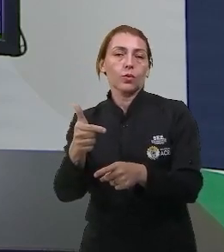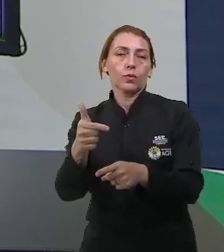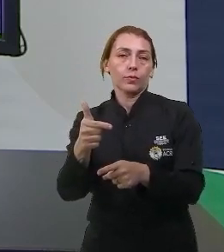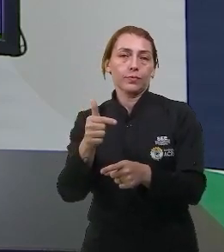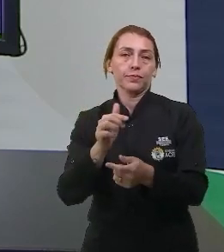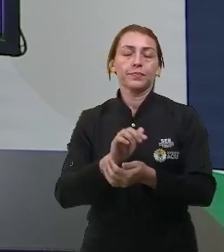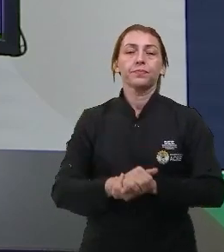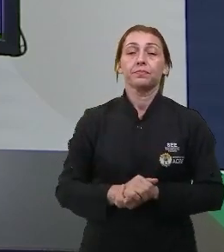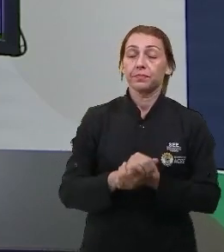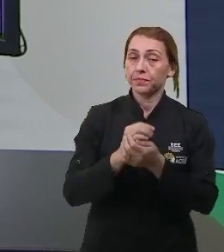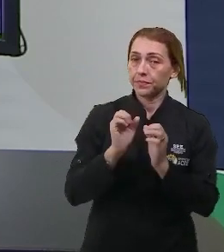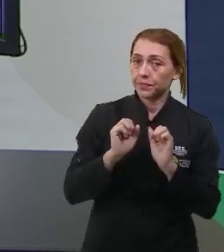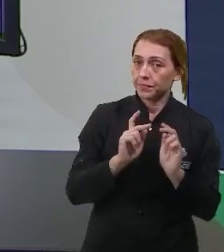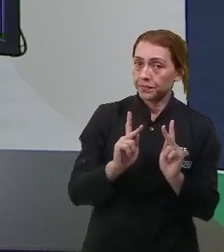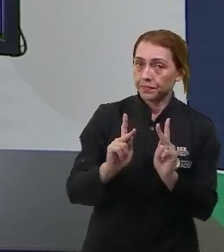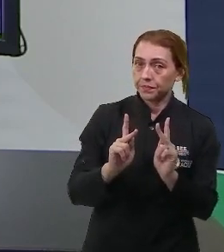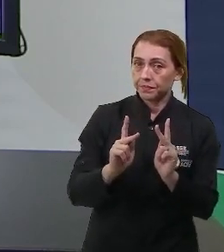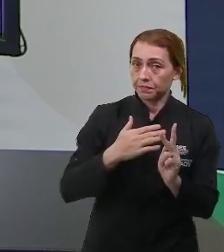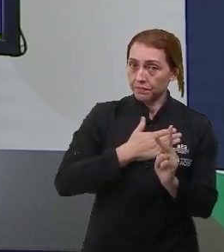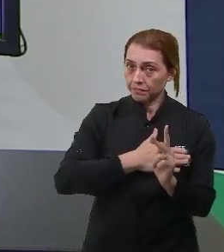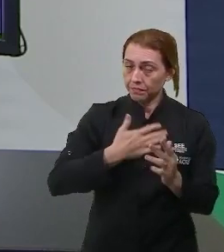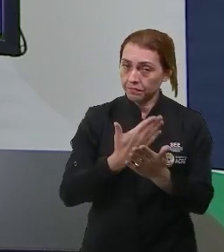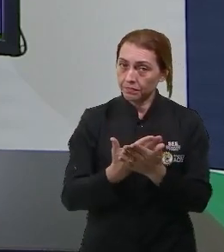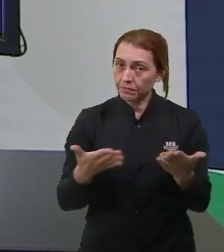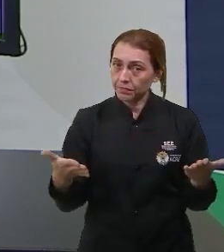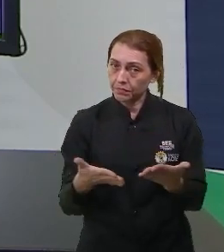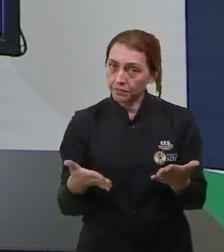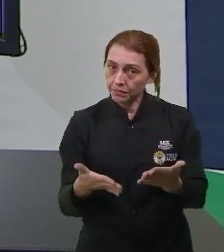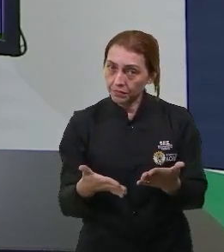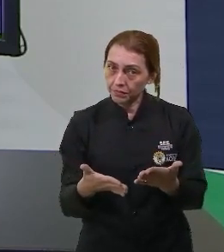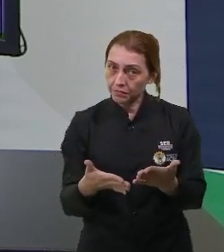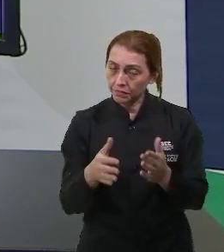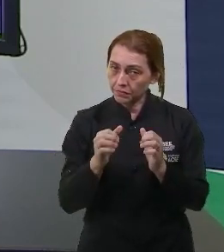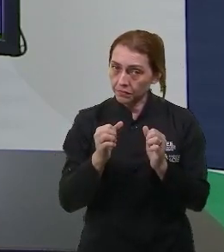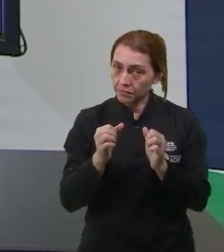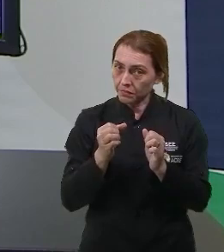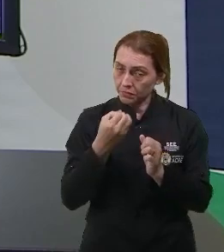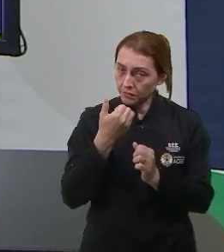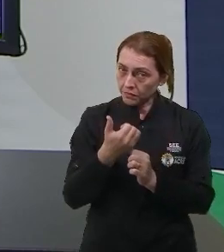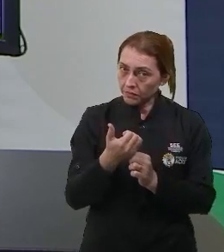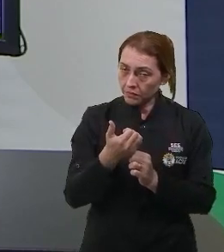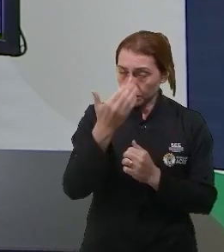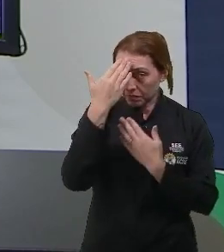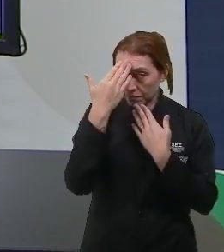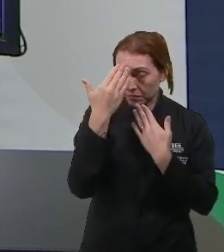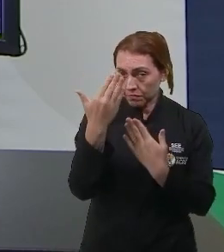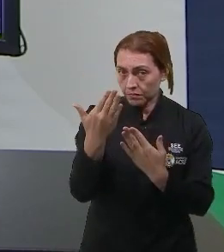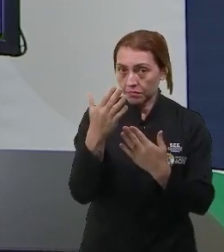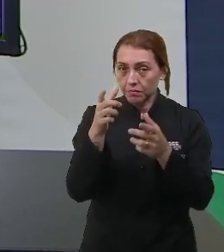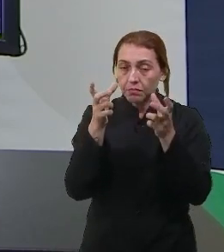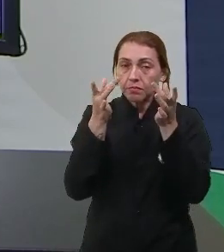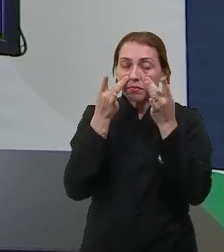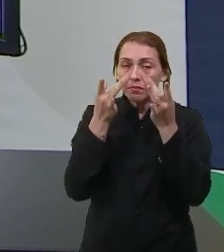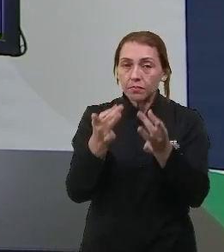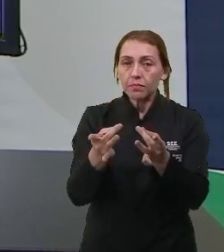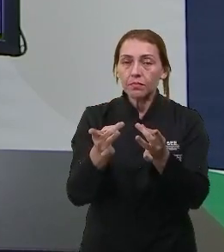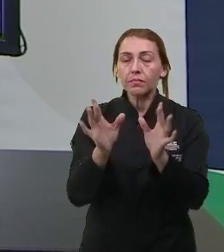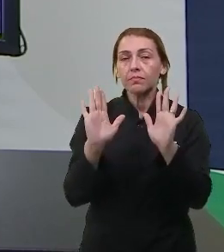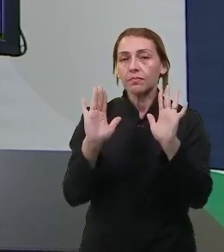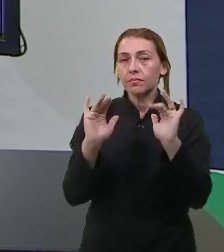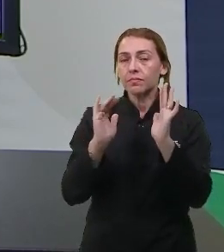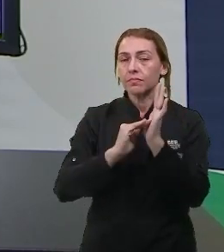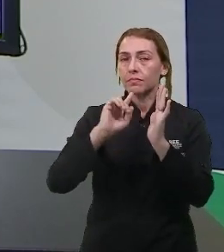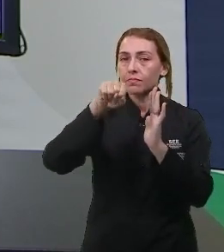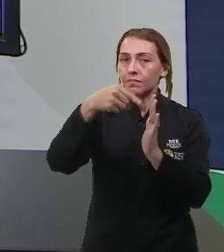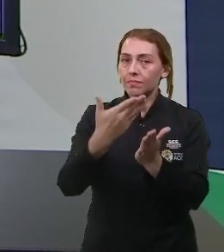enferrujar perfeito e aí gostaram da aula de hoje tudo bem então obrigado por ficarem até o final tchau tchau